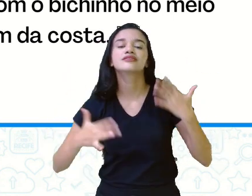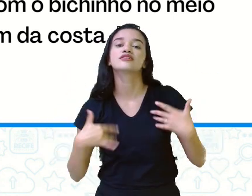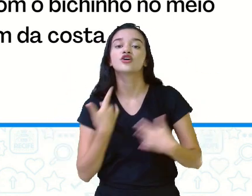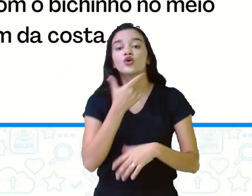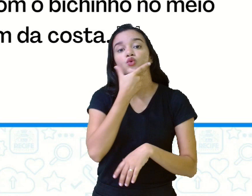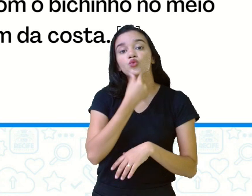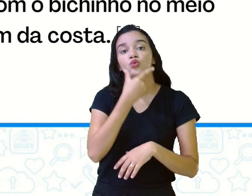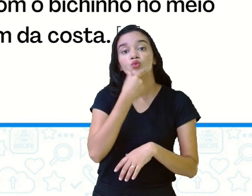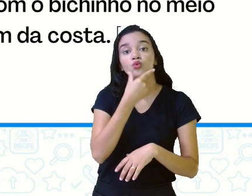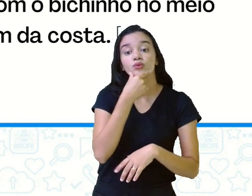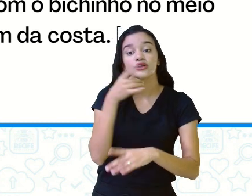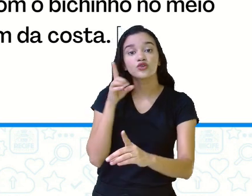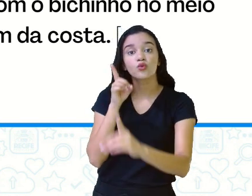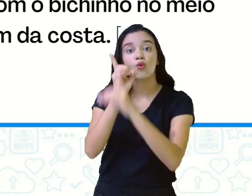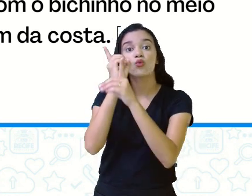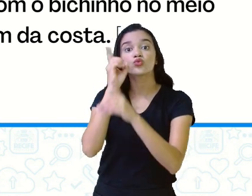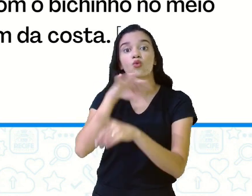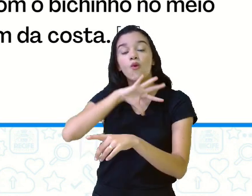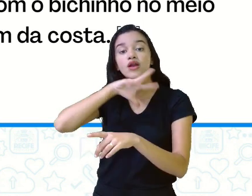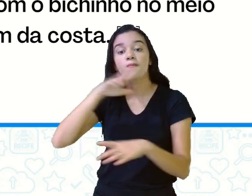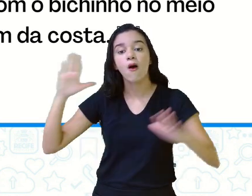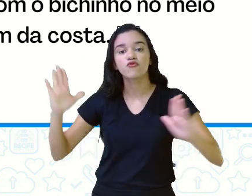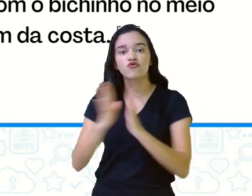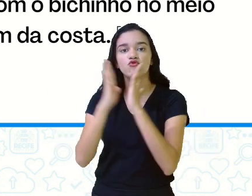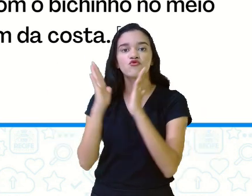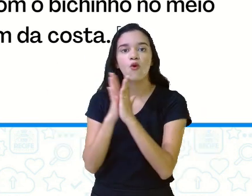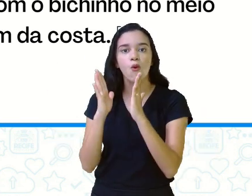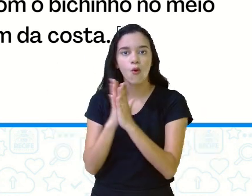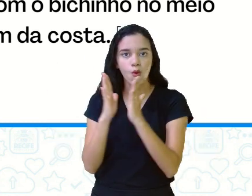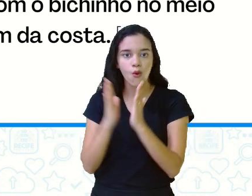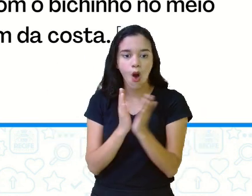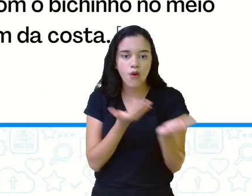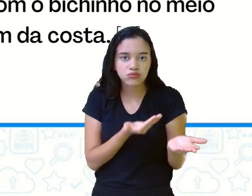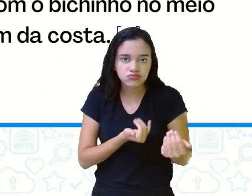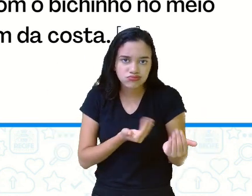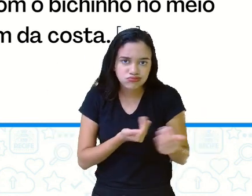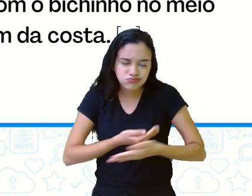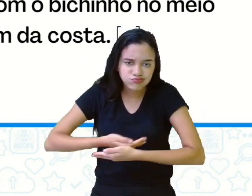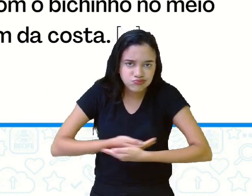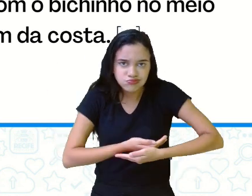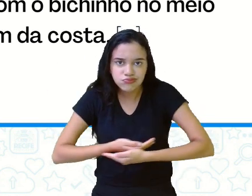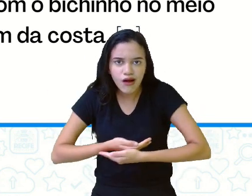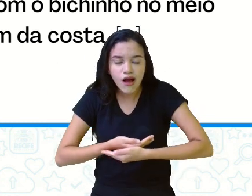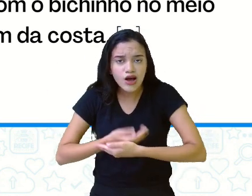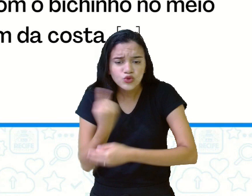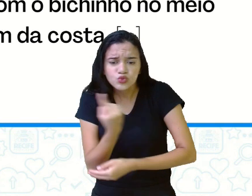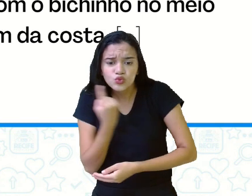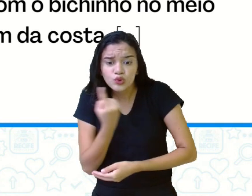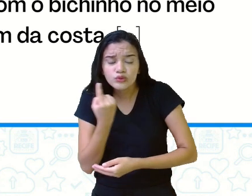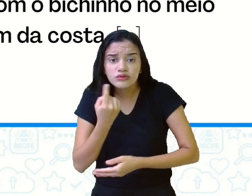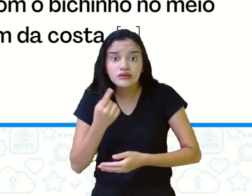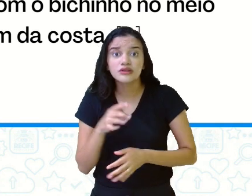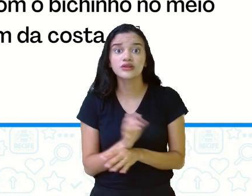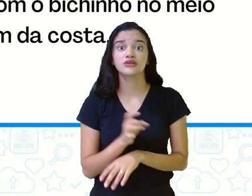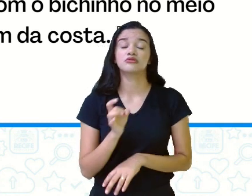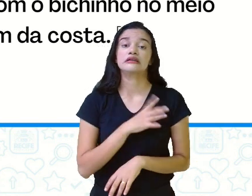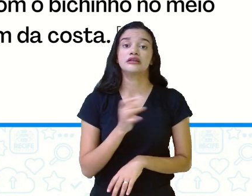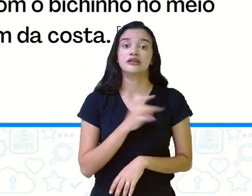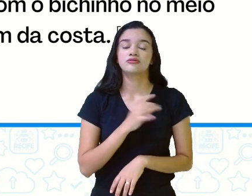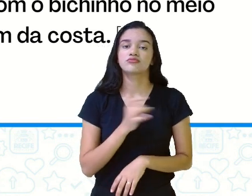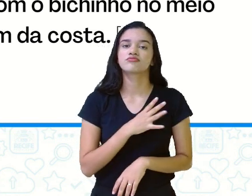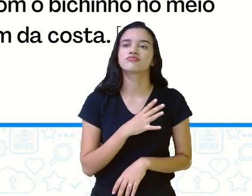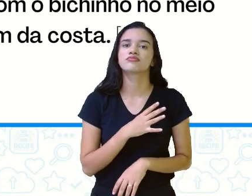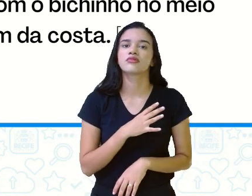Sandfoss encontrou um filhote de foca sozinho e assustado. Até aí,